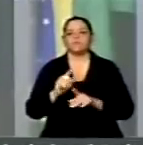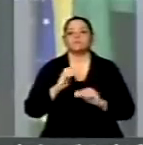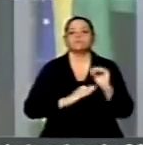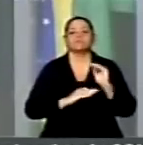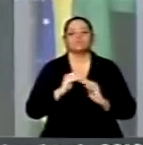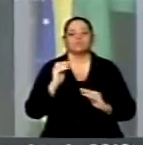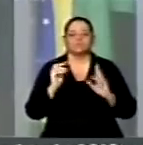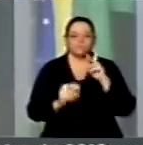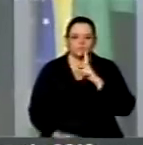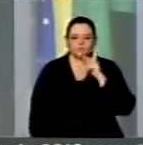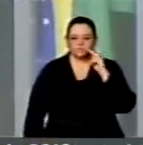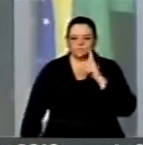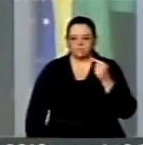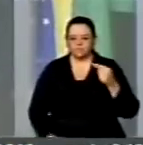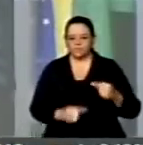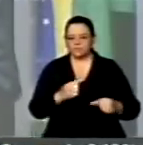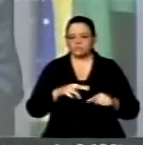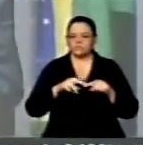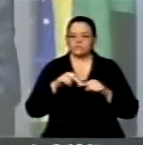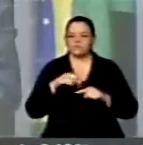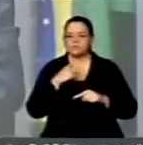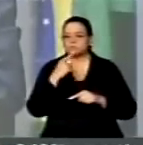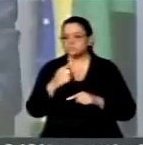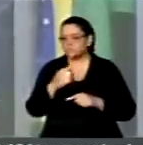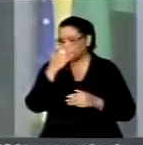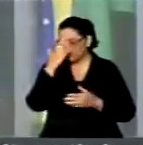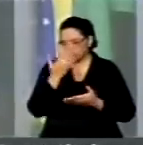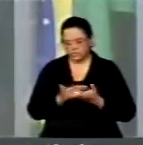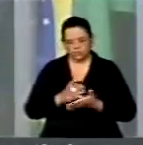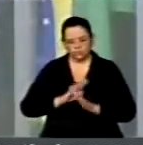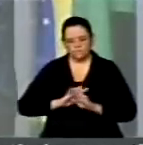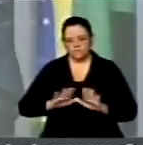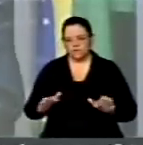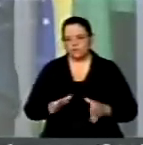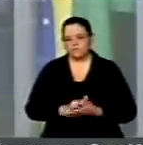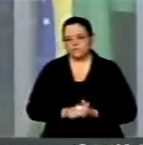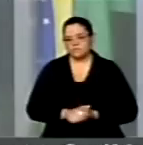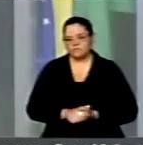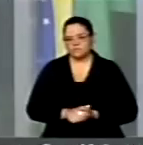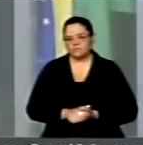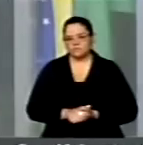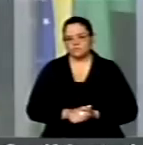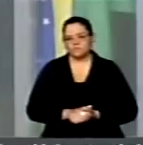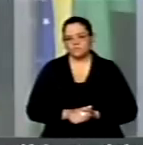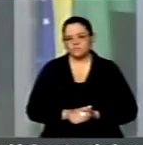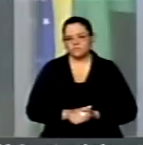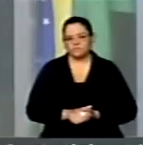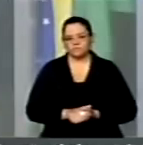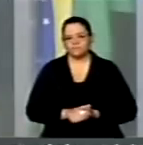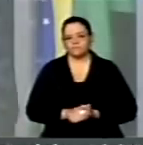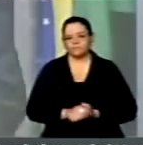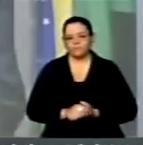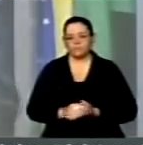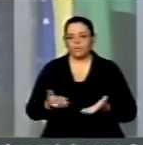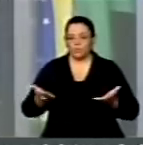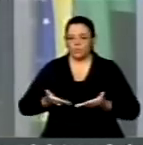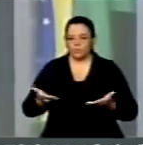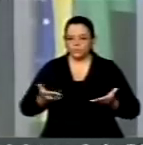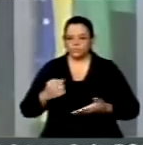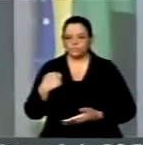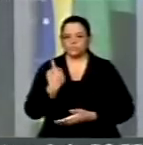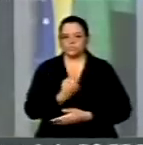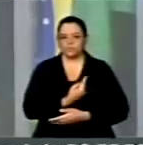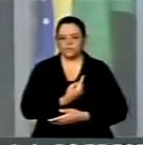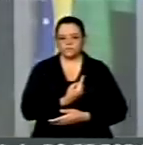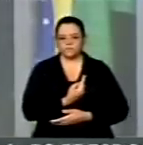credibilidade ao sistema político, à política e aos políticos. Hoje, presidente Chinália, nós